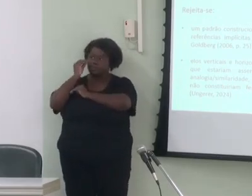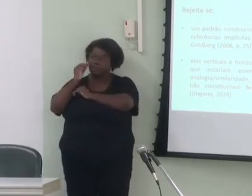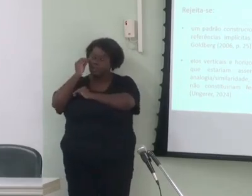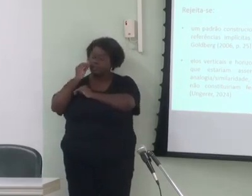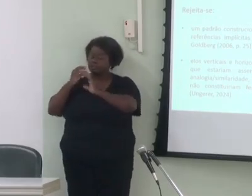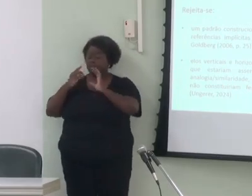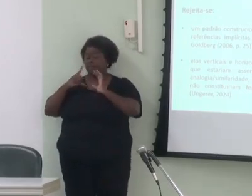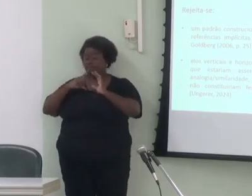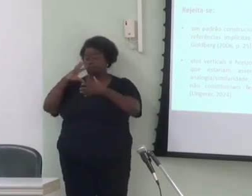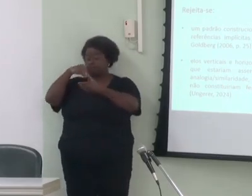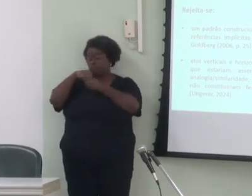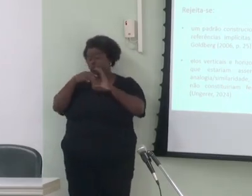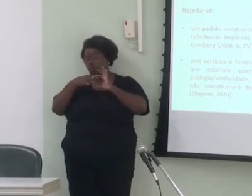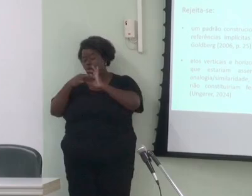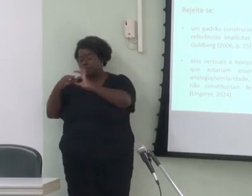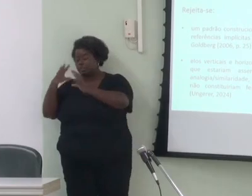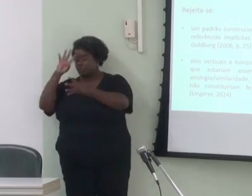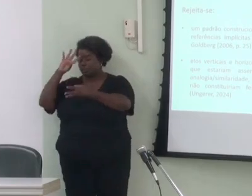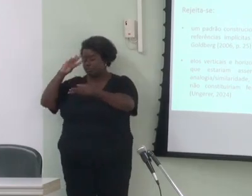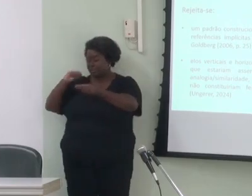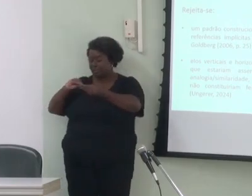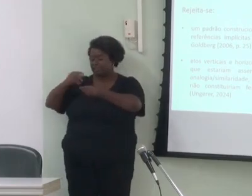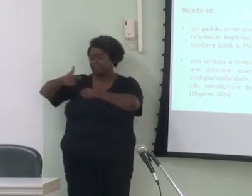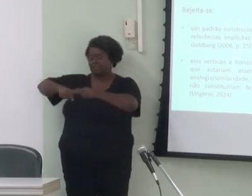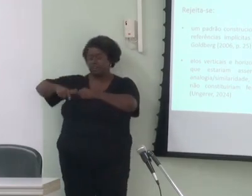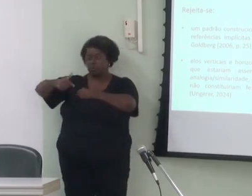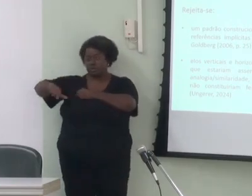contexto inferências e frequências